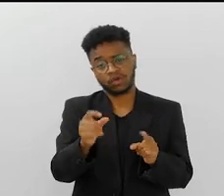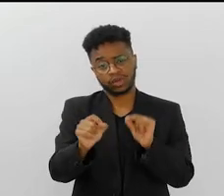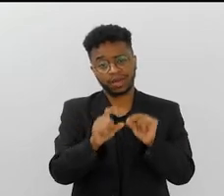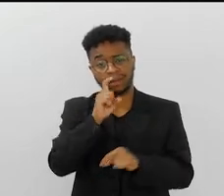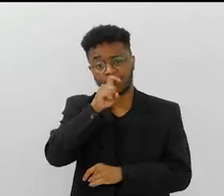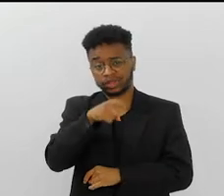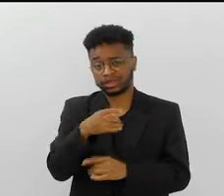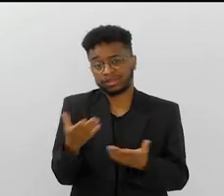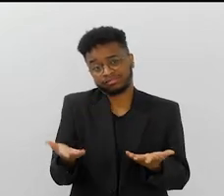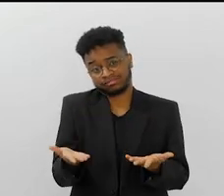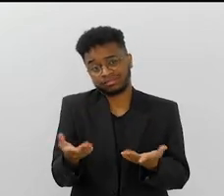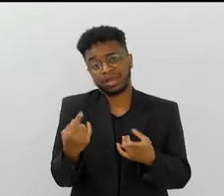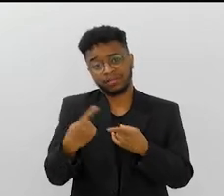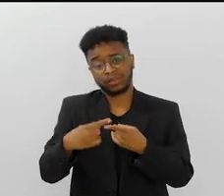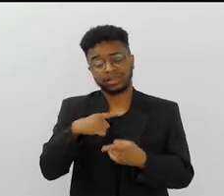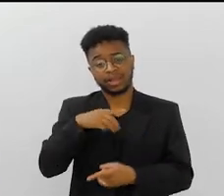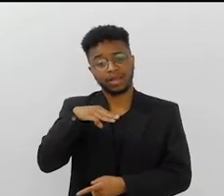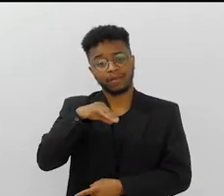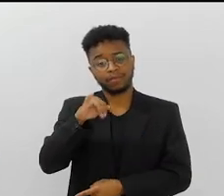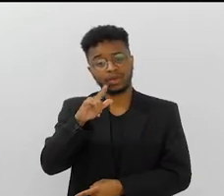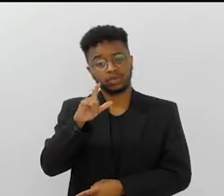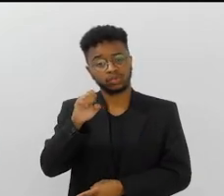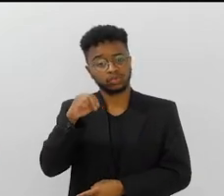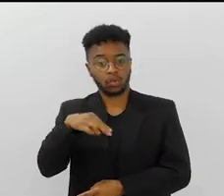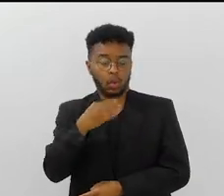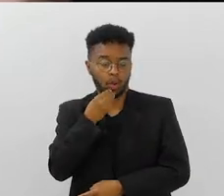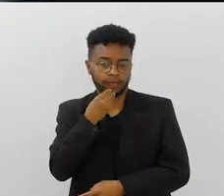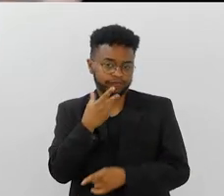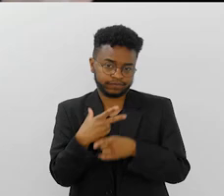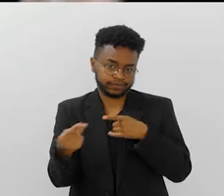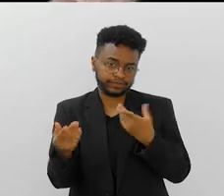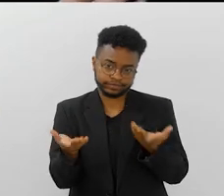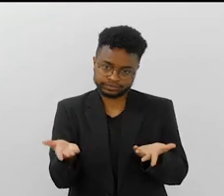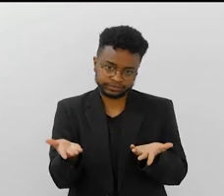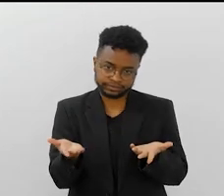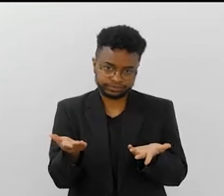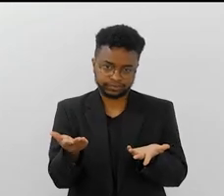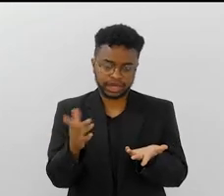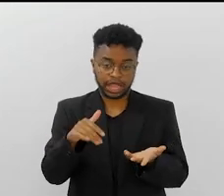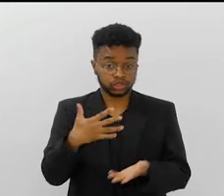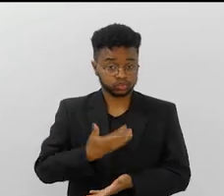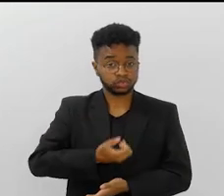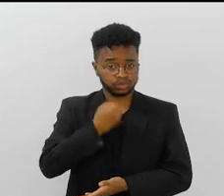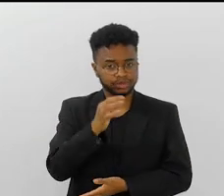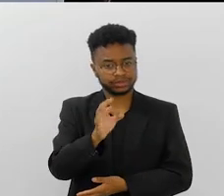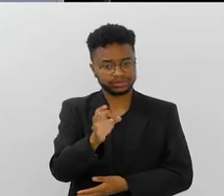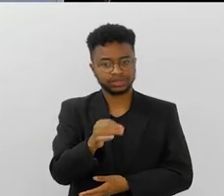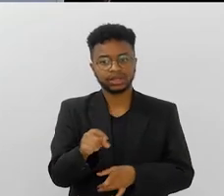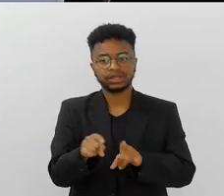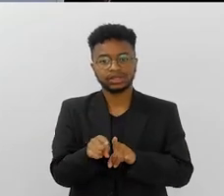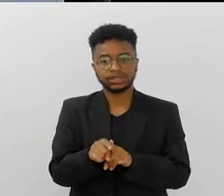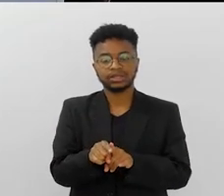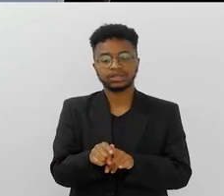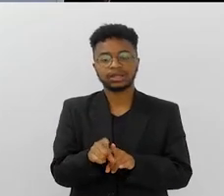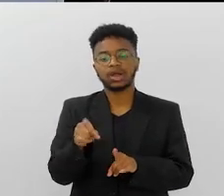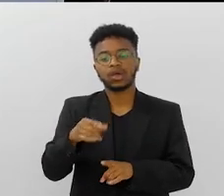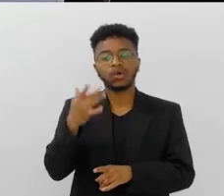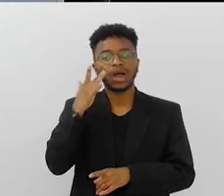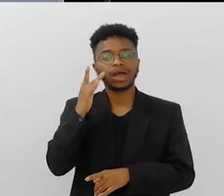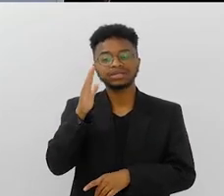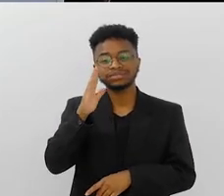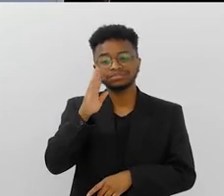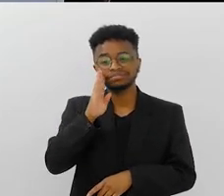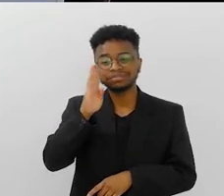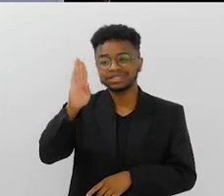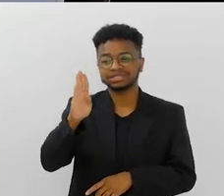covardia, que foi a da Portela, porque leva o Milton Nascimento, ganhou. Foi uma surpresa. Eu acho que o maior quinto das conquistas